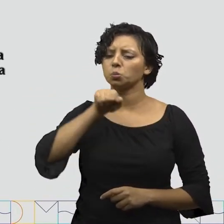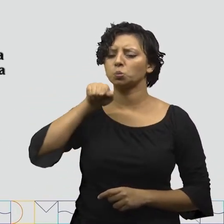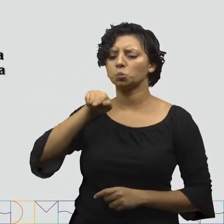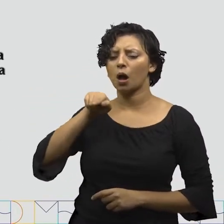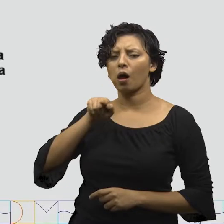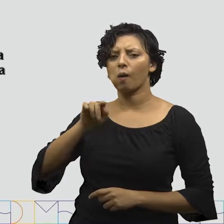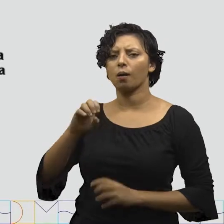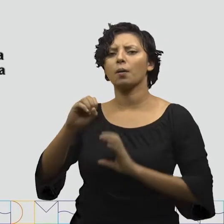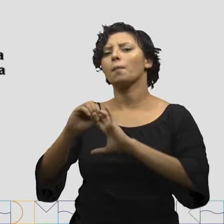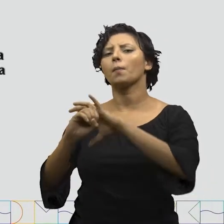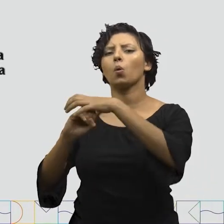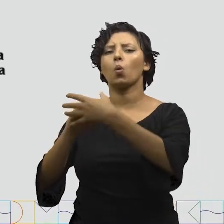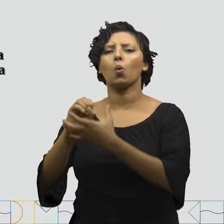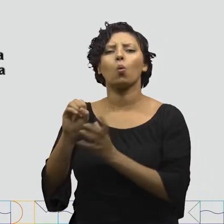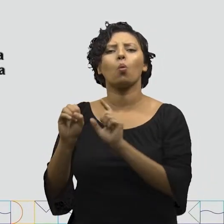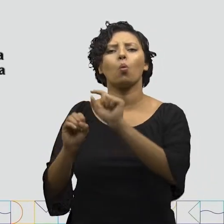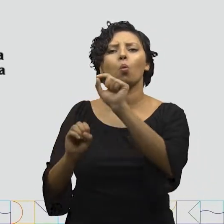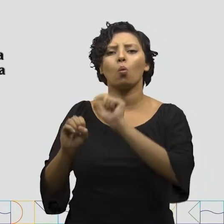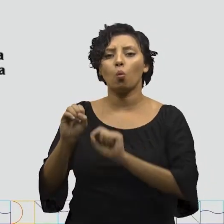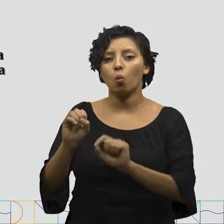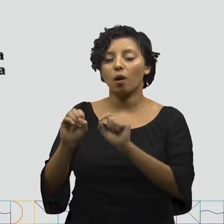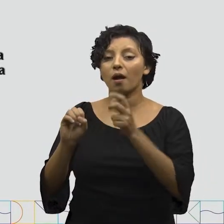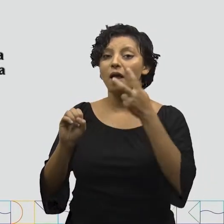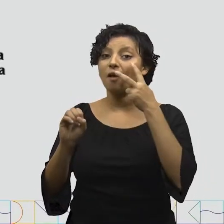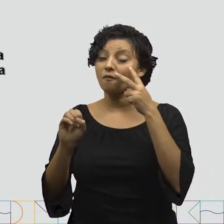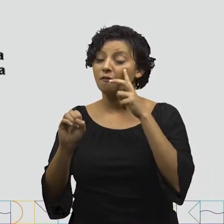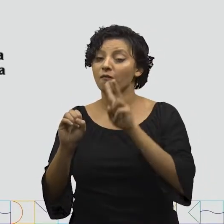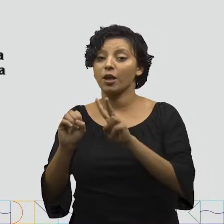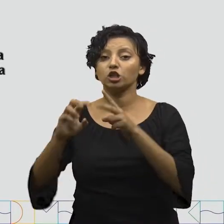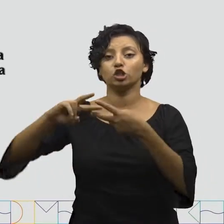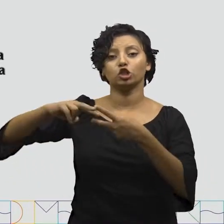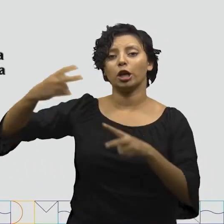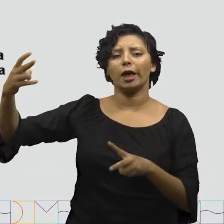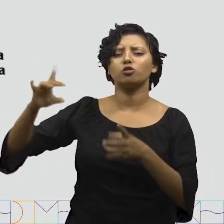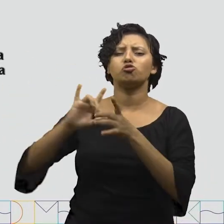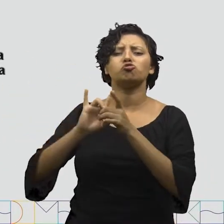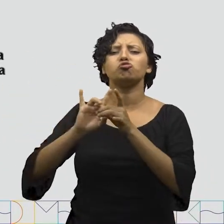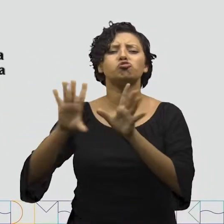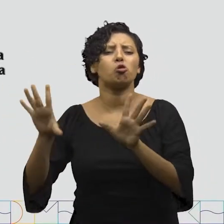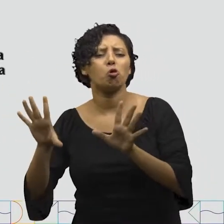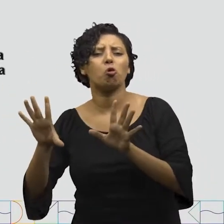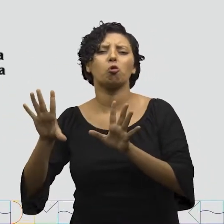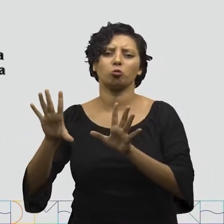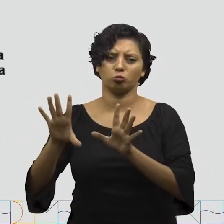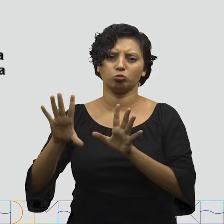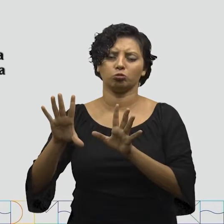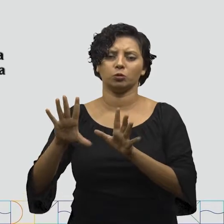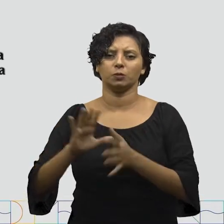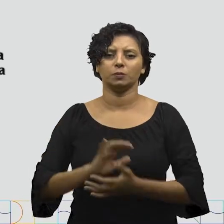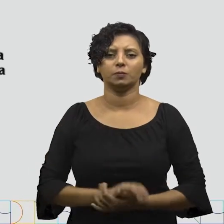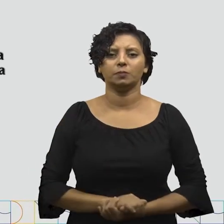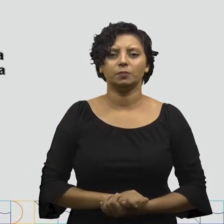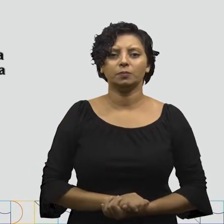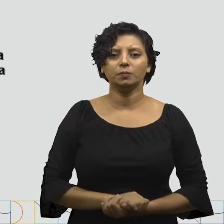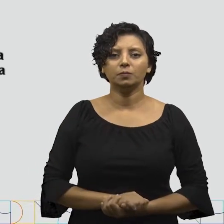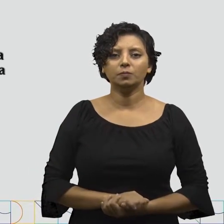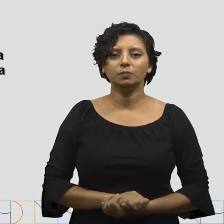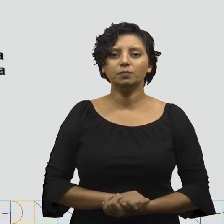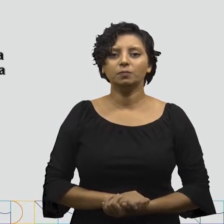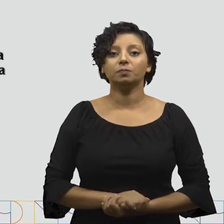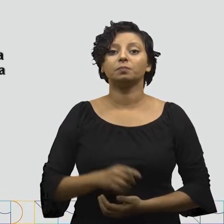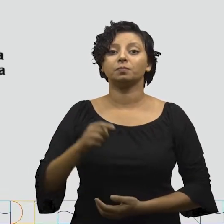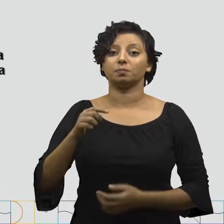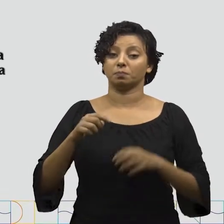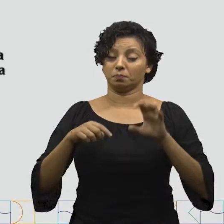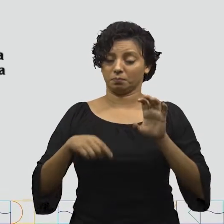na célula procarionte, vemos o material genético ali, solto. No citoplasma da célula